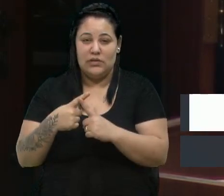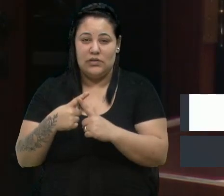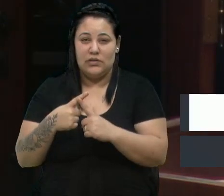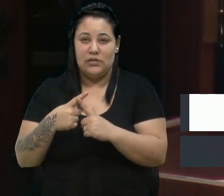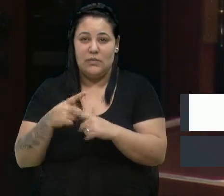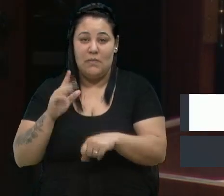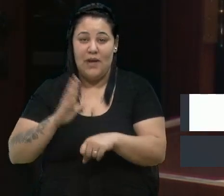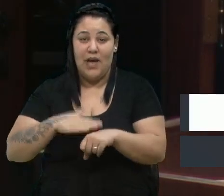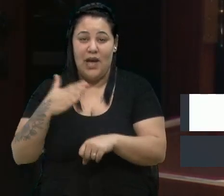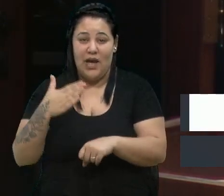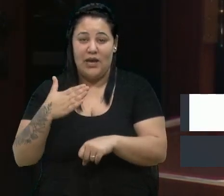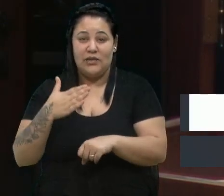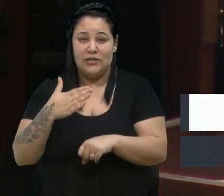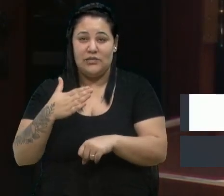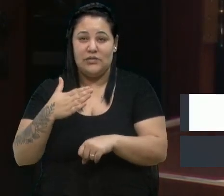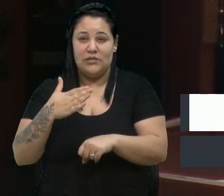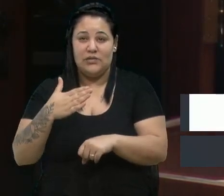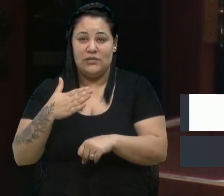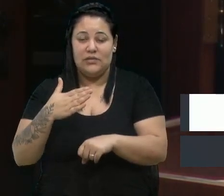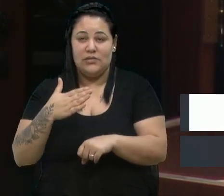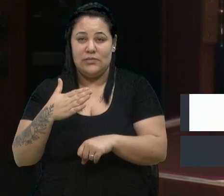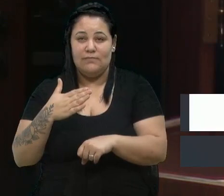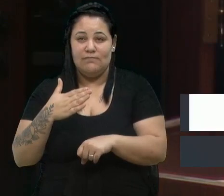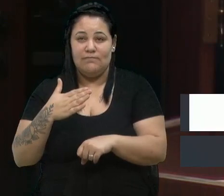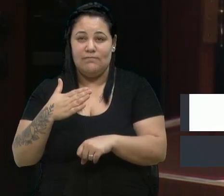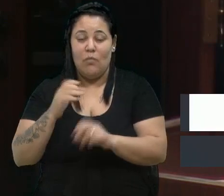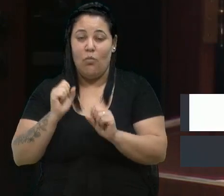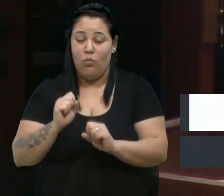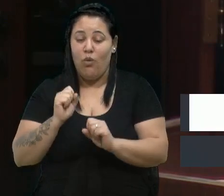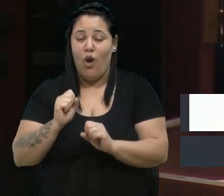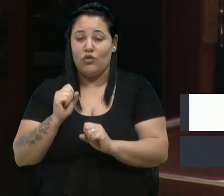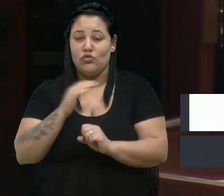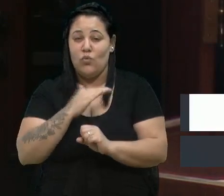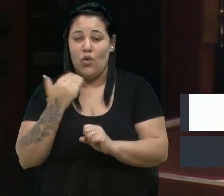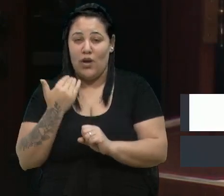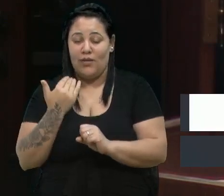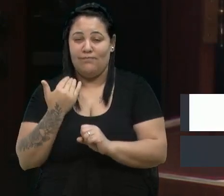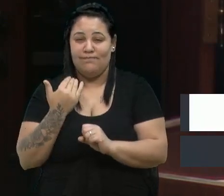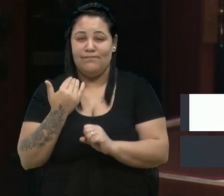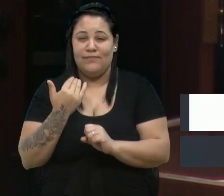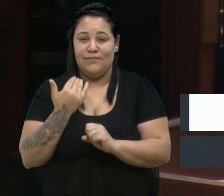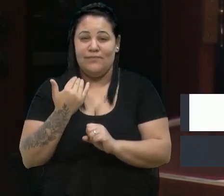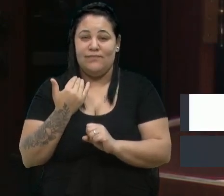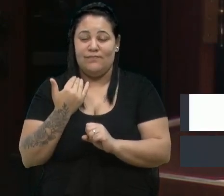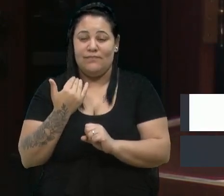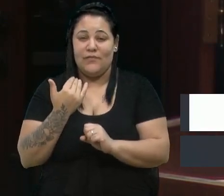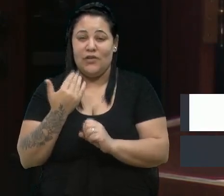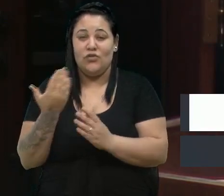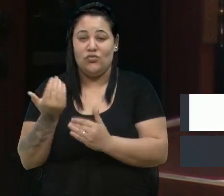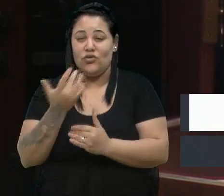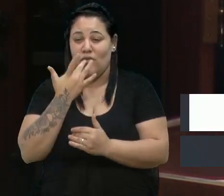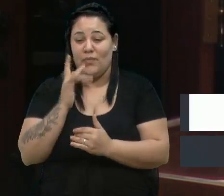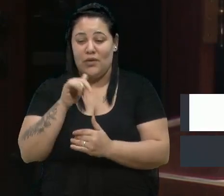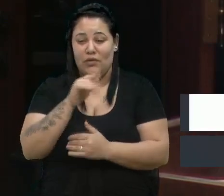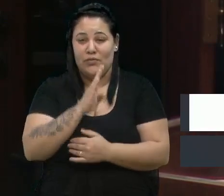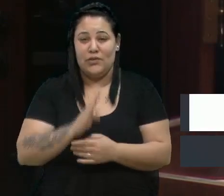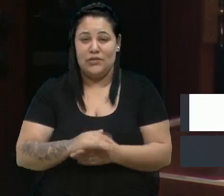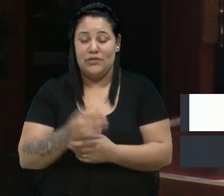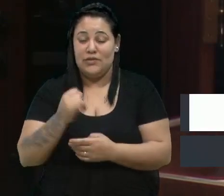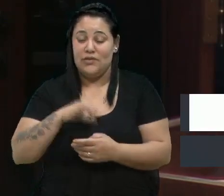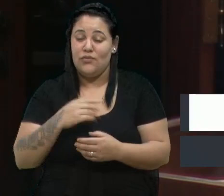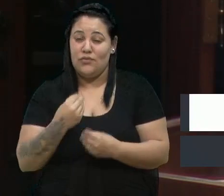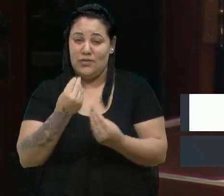morrer do que um jovem branco no Brasil que nós vivemos. E quando eu trago esses relatos, se alguém tem alguma